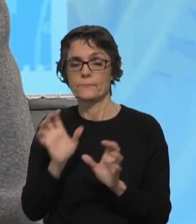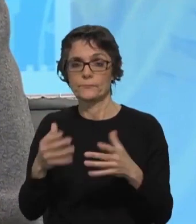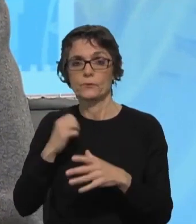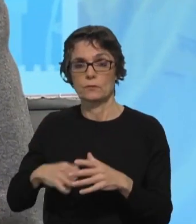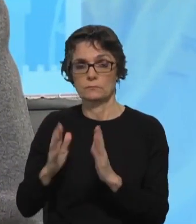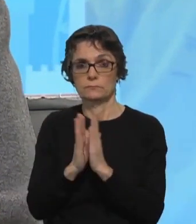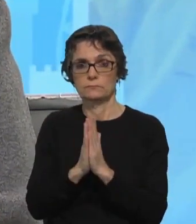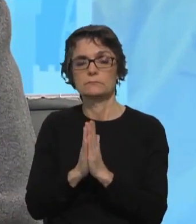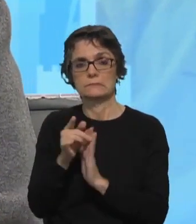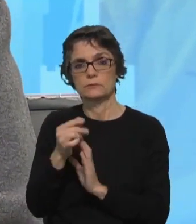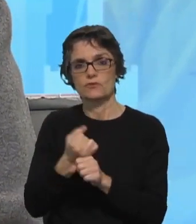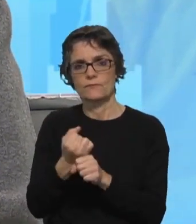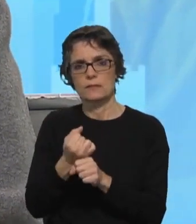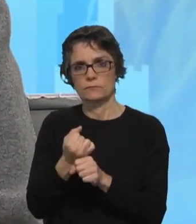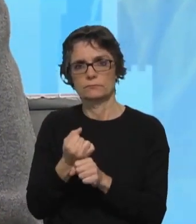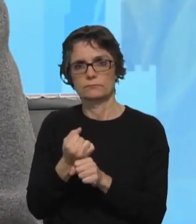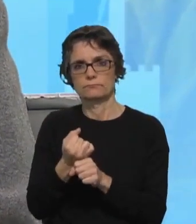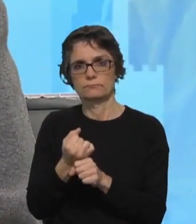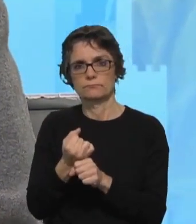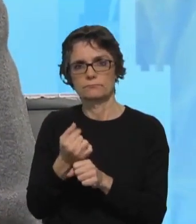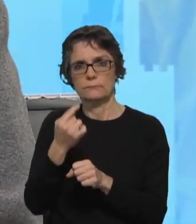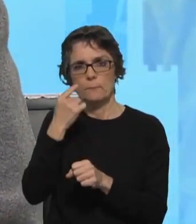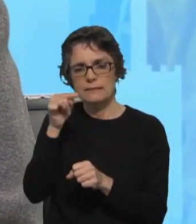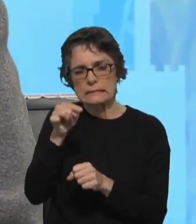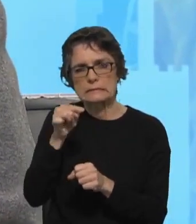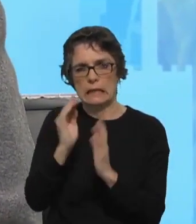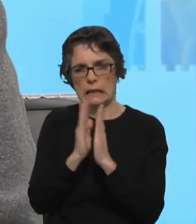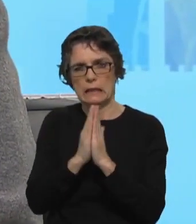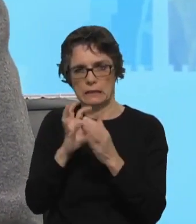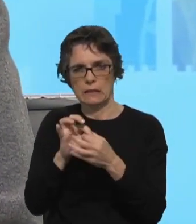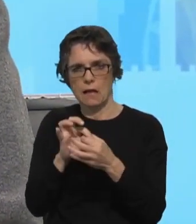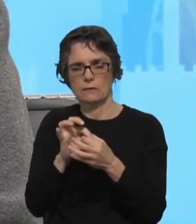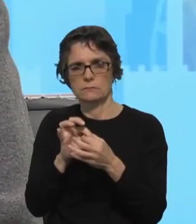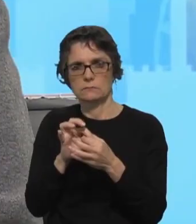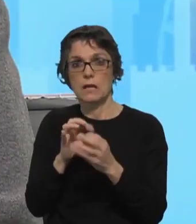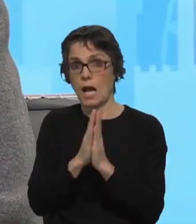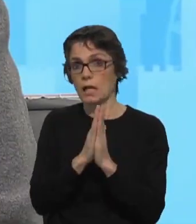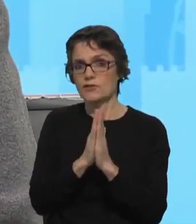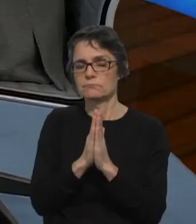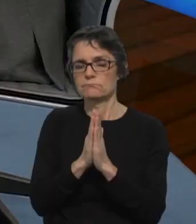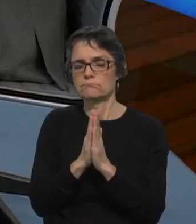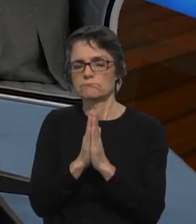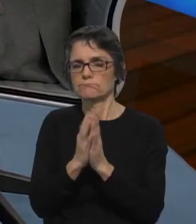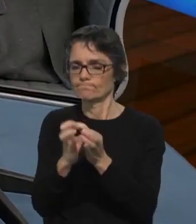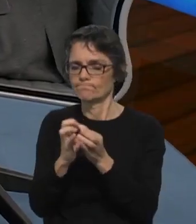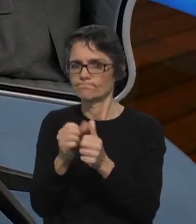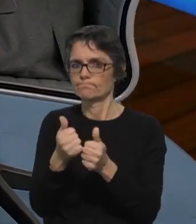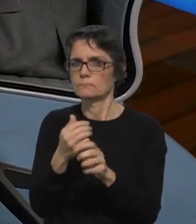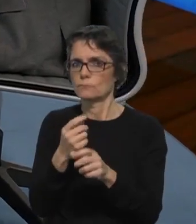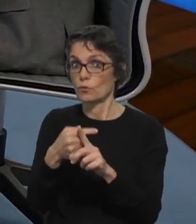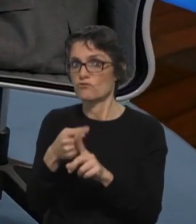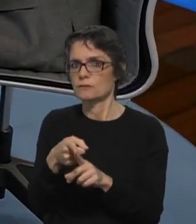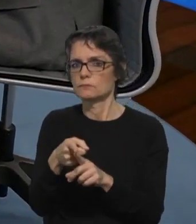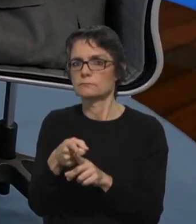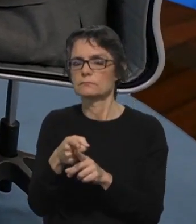serviço específico também e a Igreja que a carinha com muito agrado a comunidade cigana, é preciso